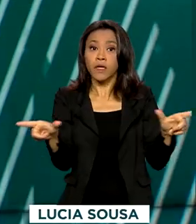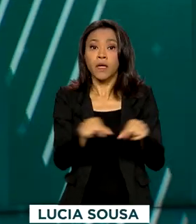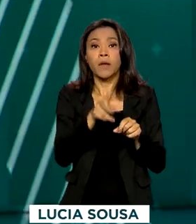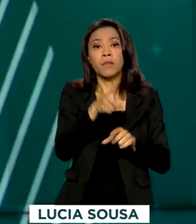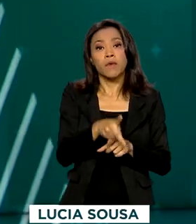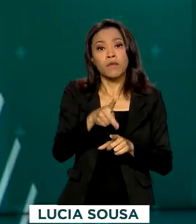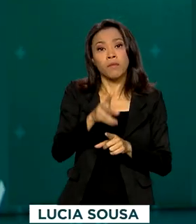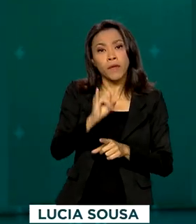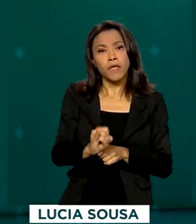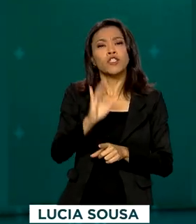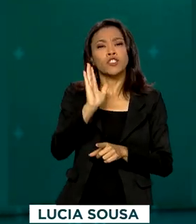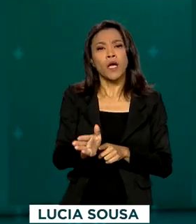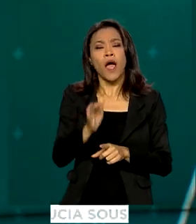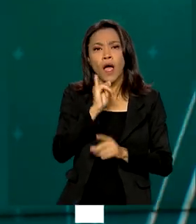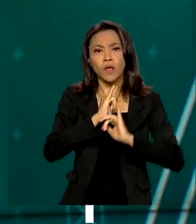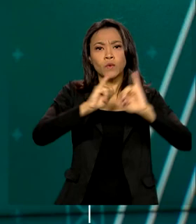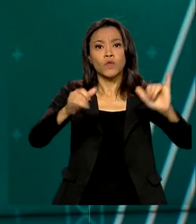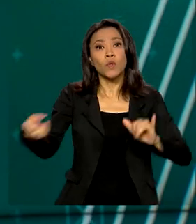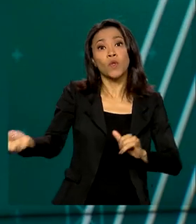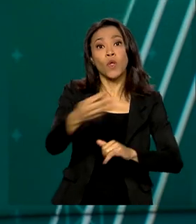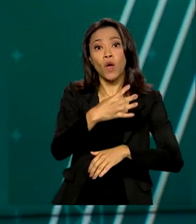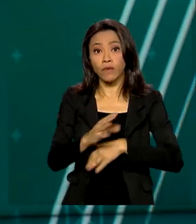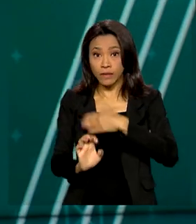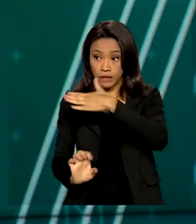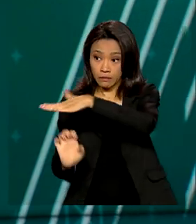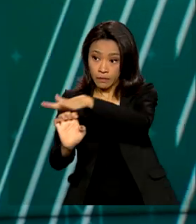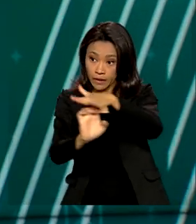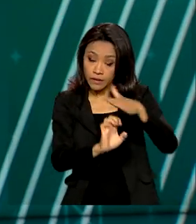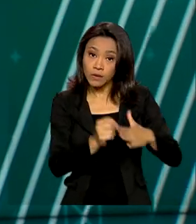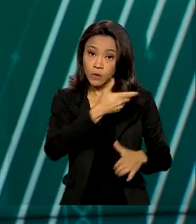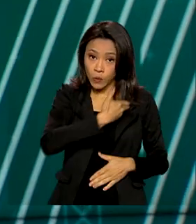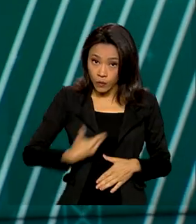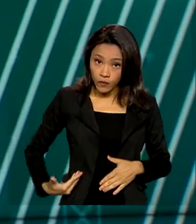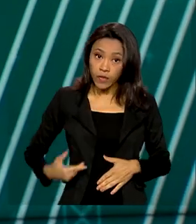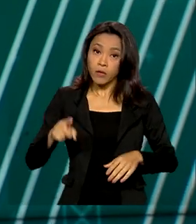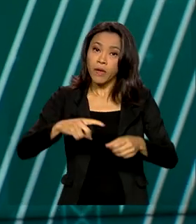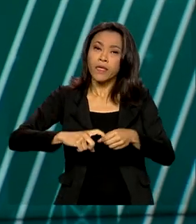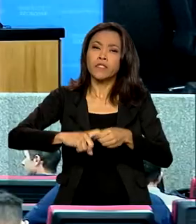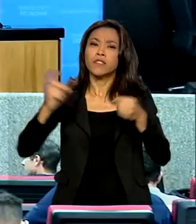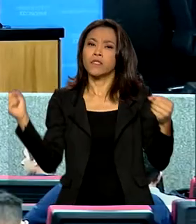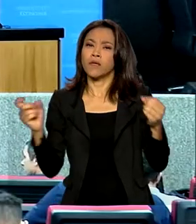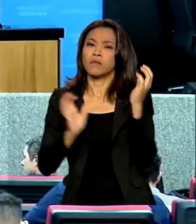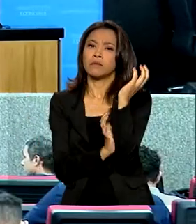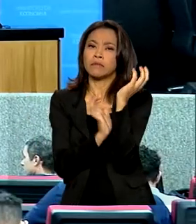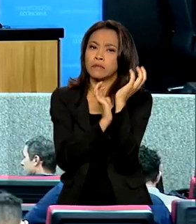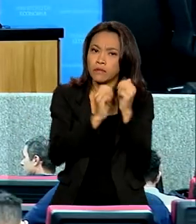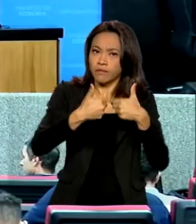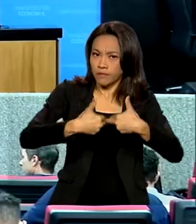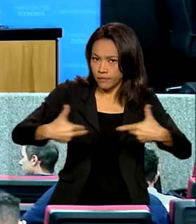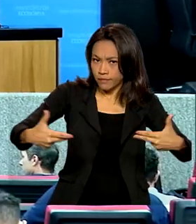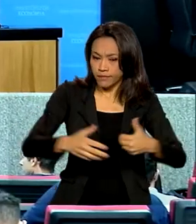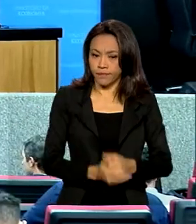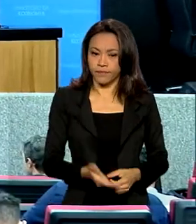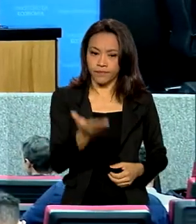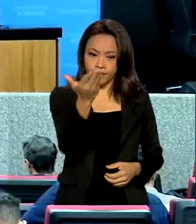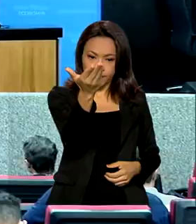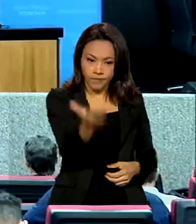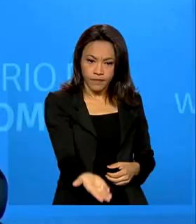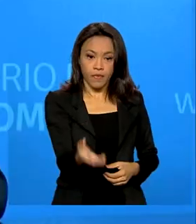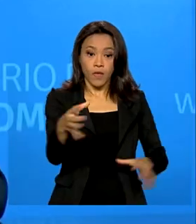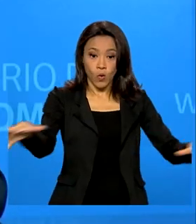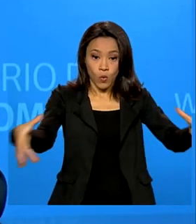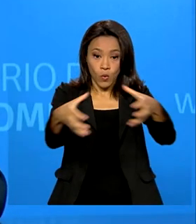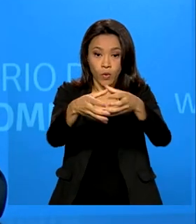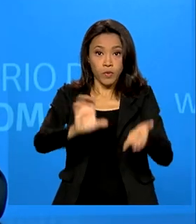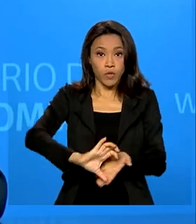inclusão de novas empresas públicas no Plano Nacional de Desestatização. O Conselho do Programa